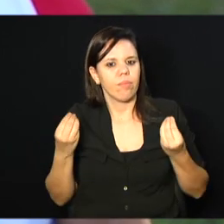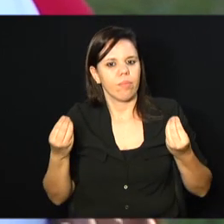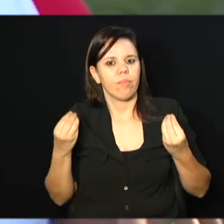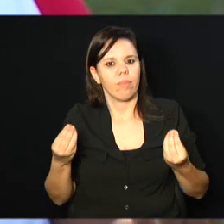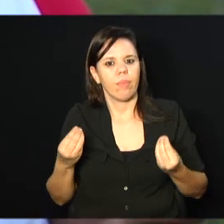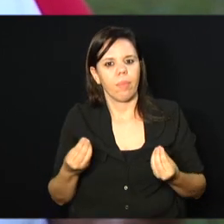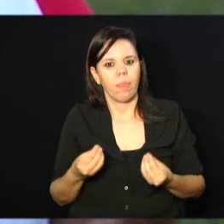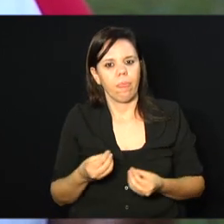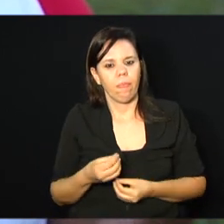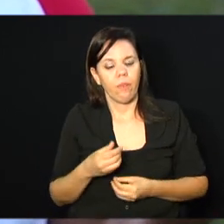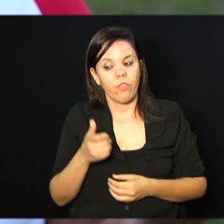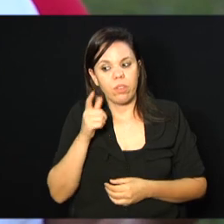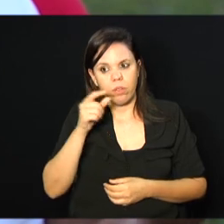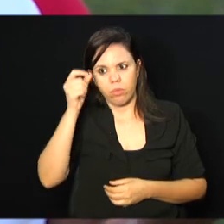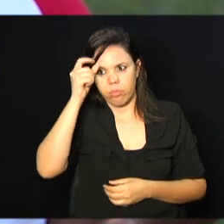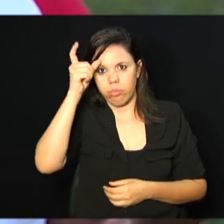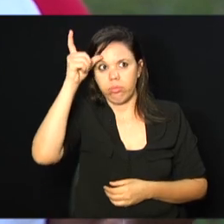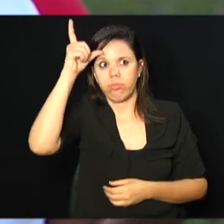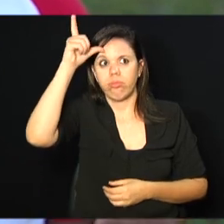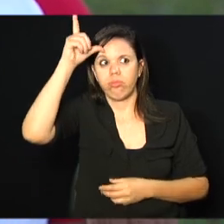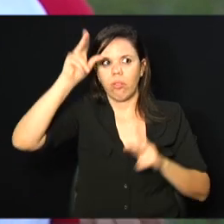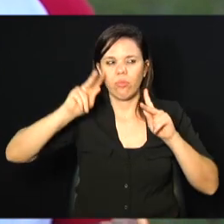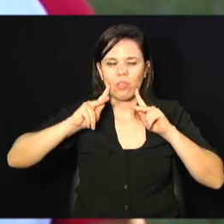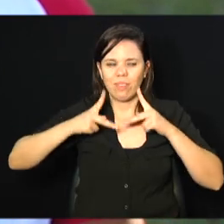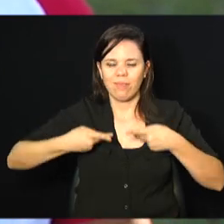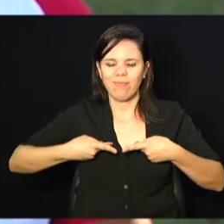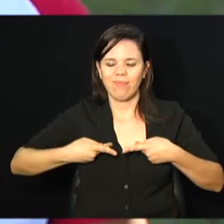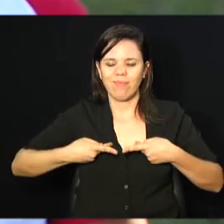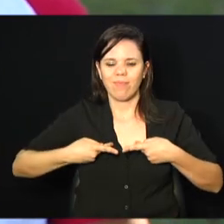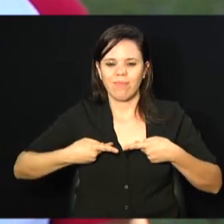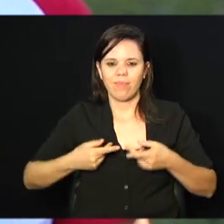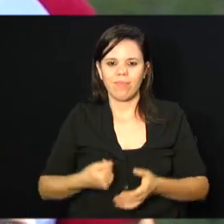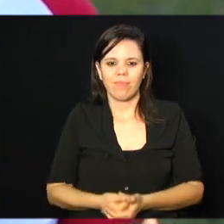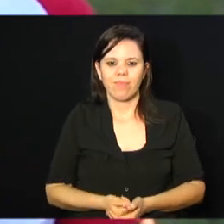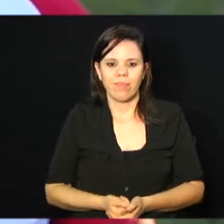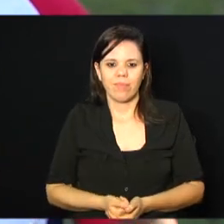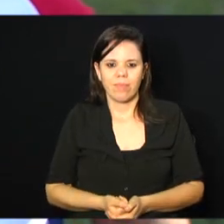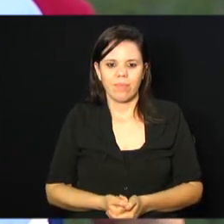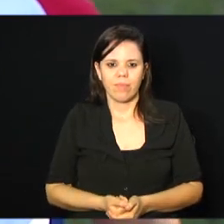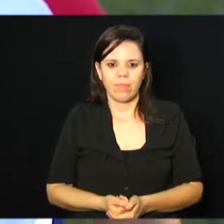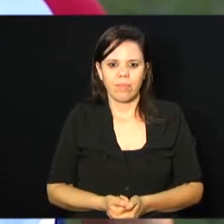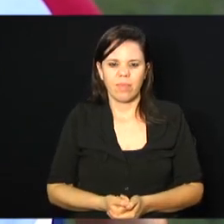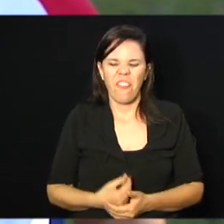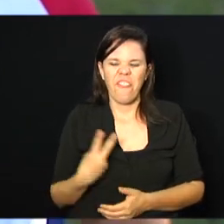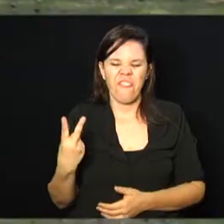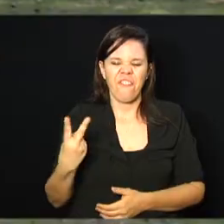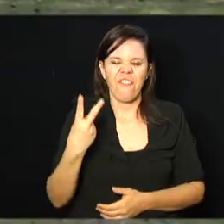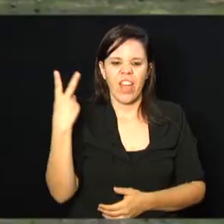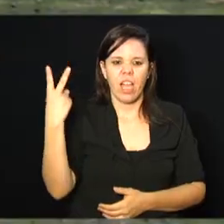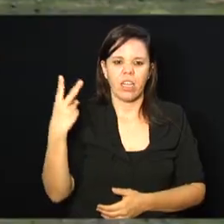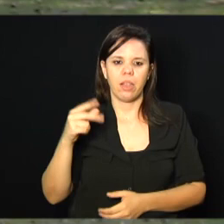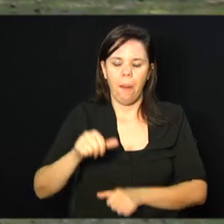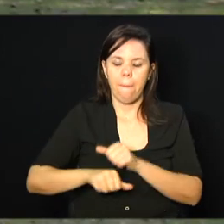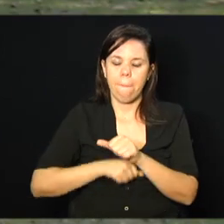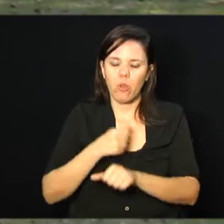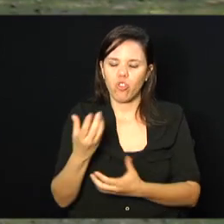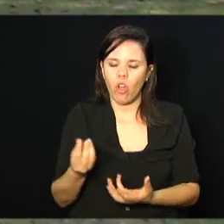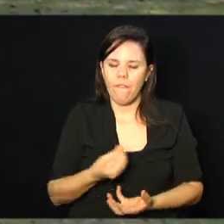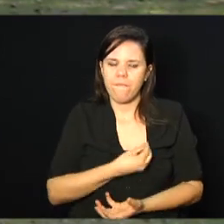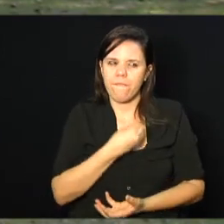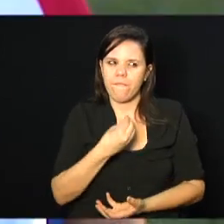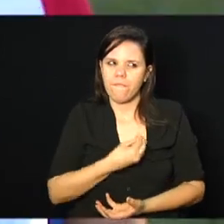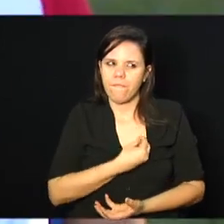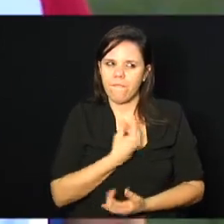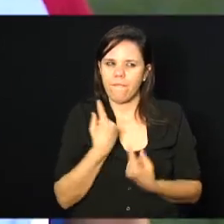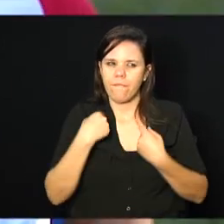você cresce como ser humano, né? Você tem um outro... é outros valores, né? Mudou o seu olhar, né, João?